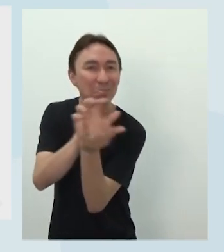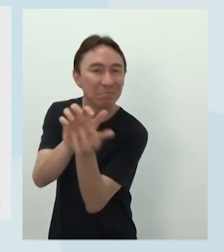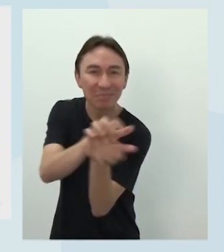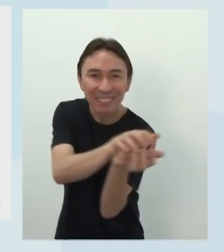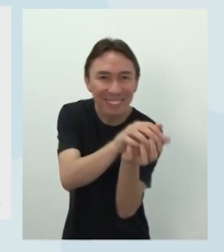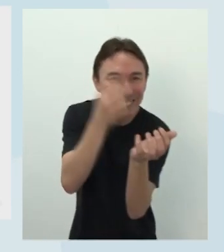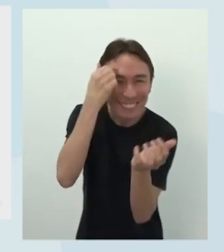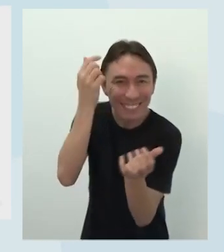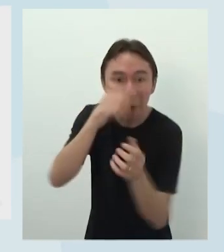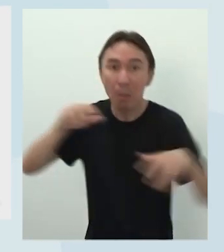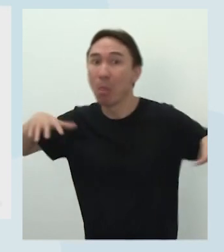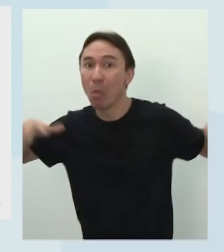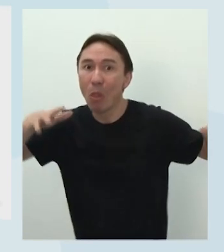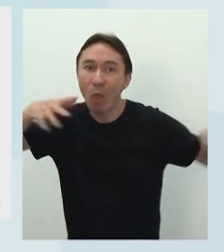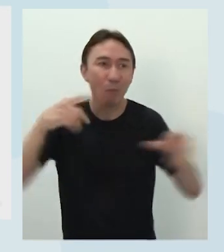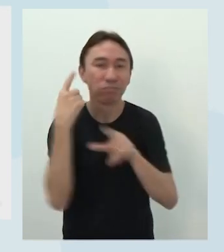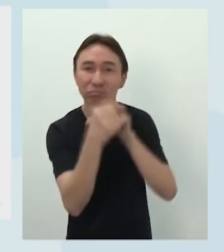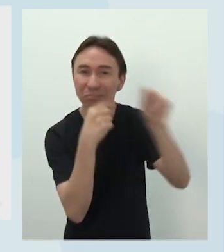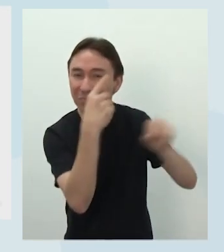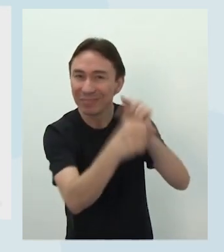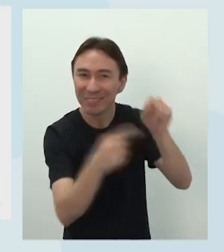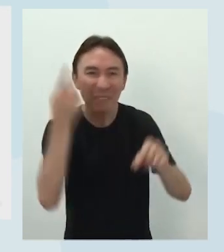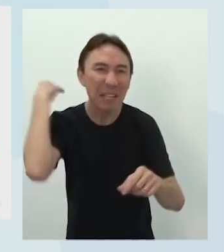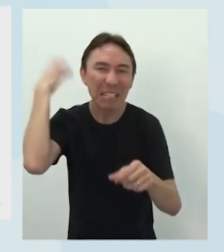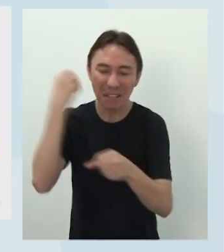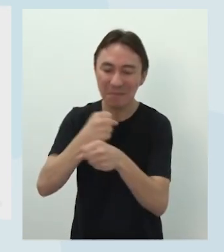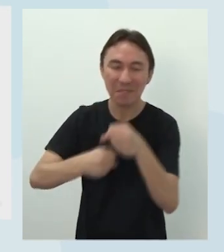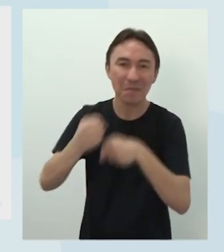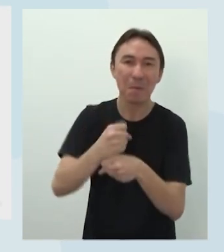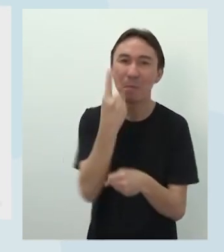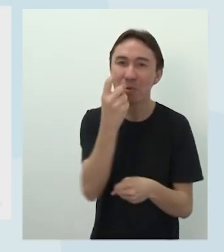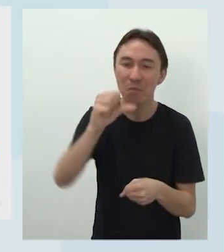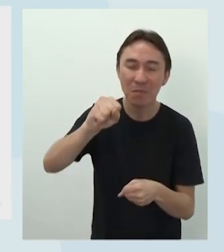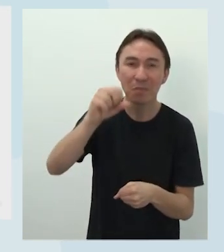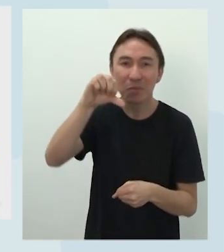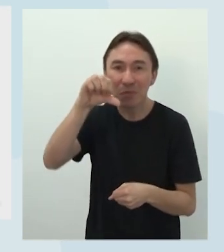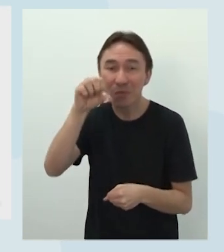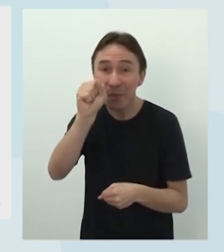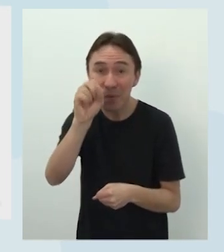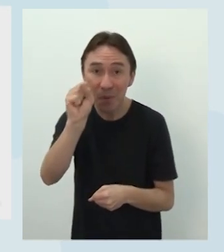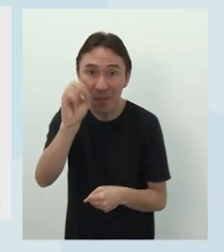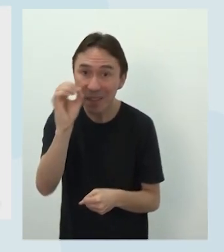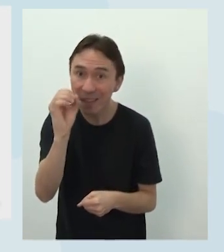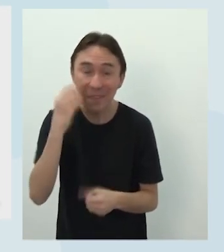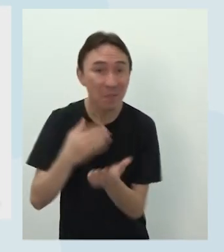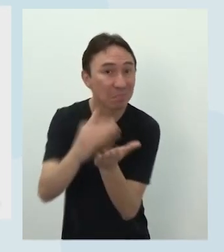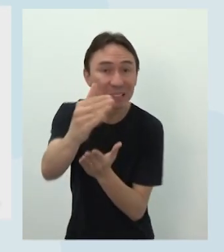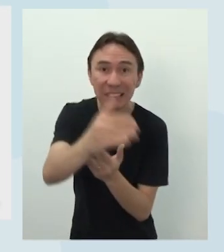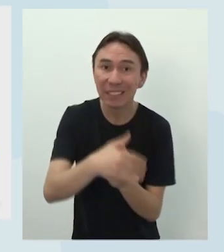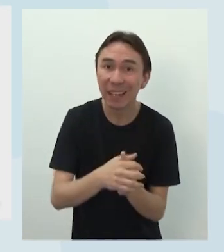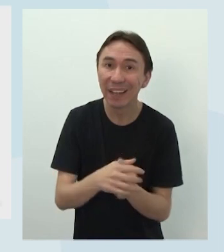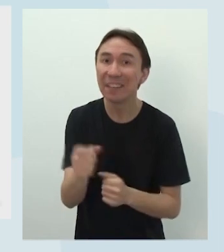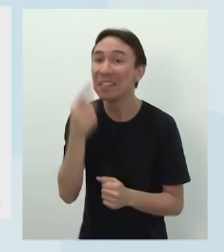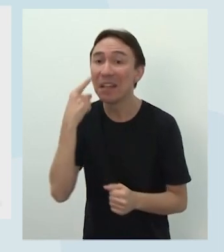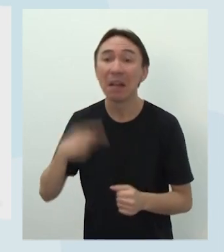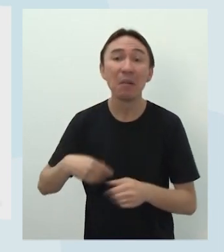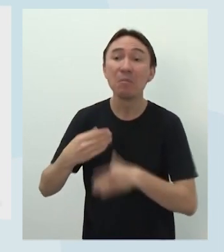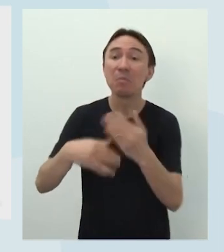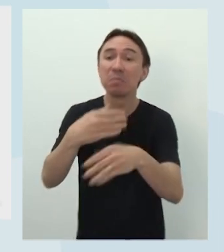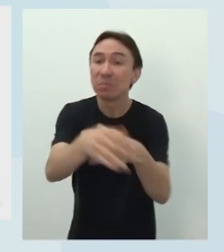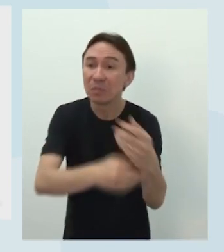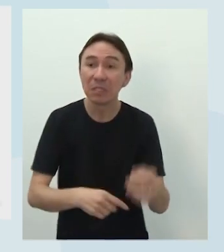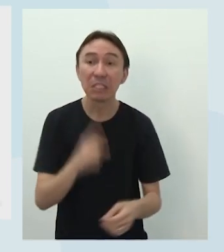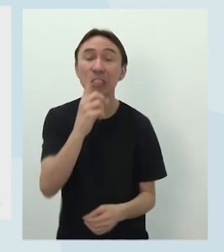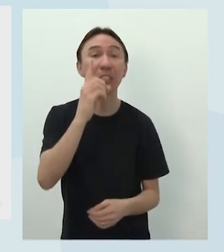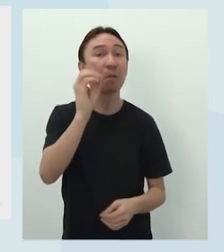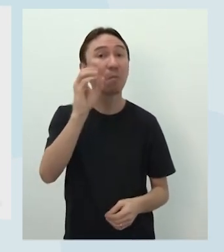virou um dos ícones dos anos 1980. Ao todo, 100 mil cópias foram vendidas apenas no ano do lançamento.